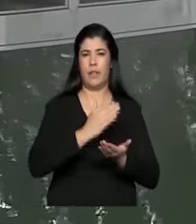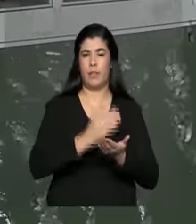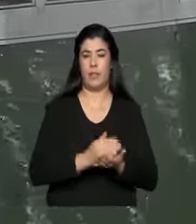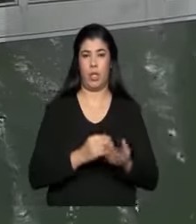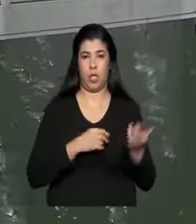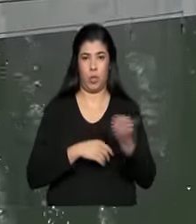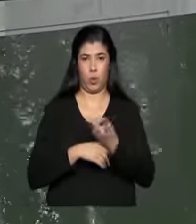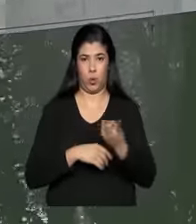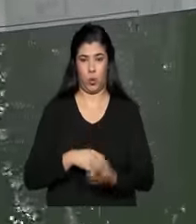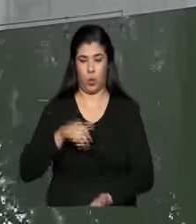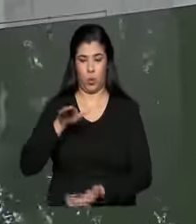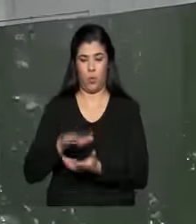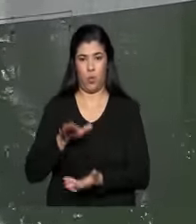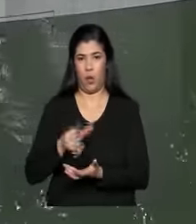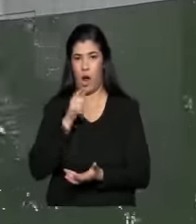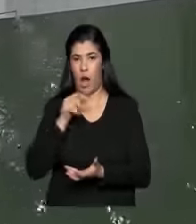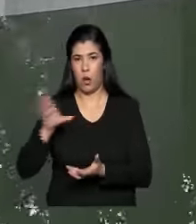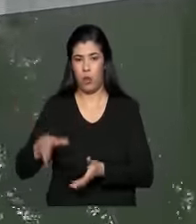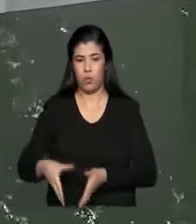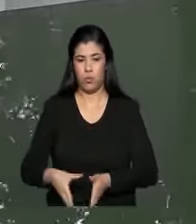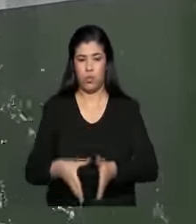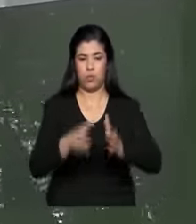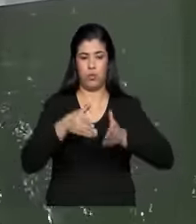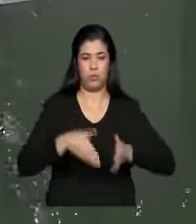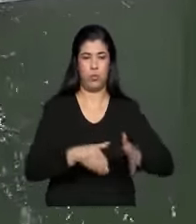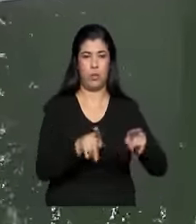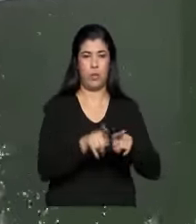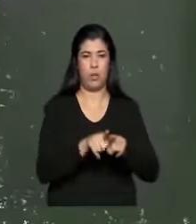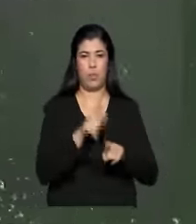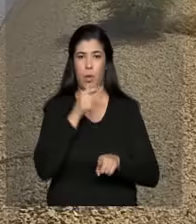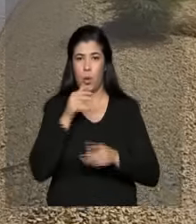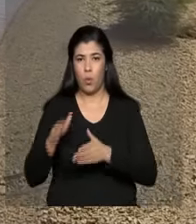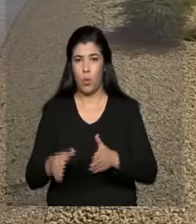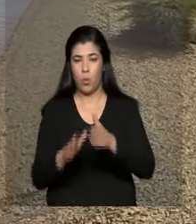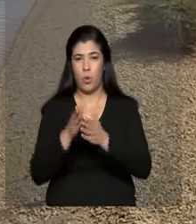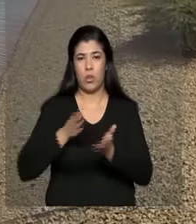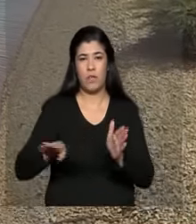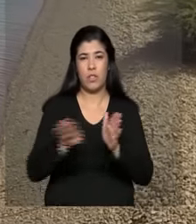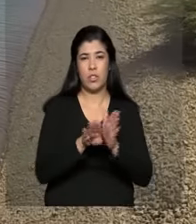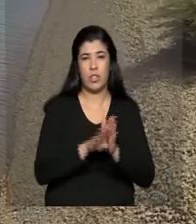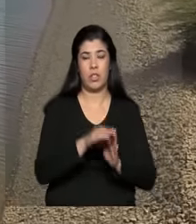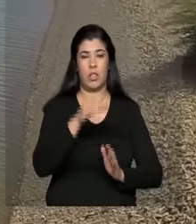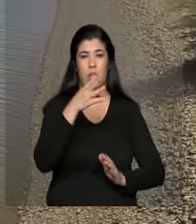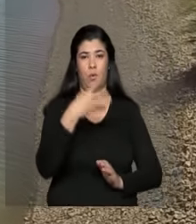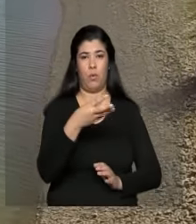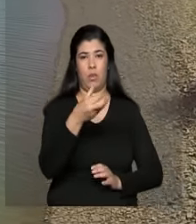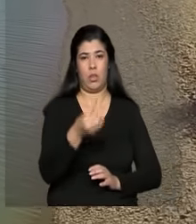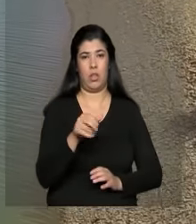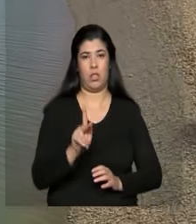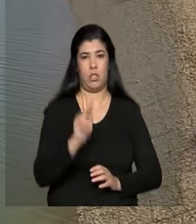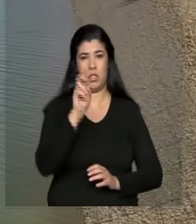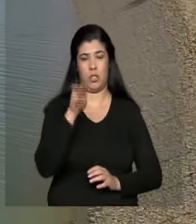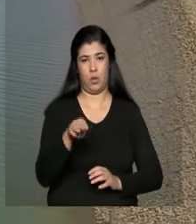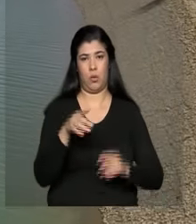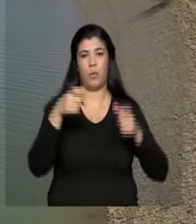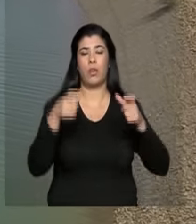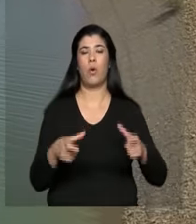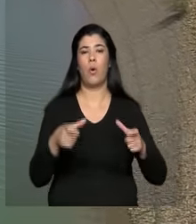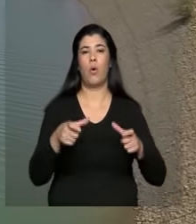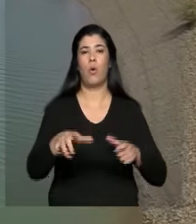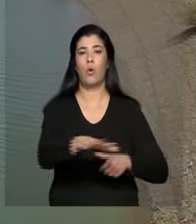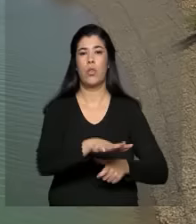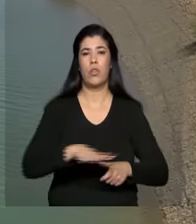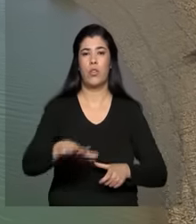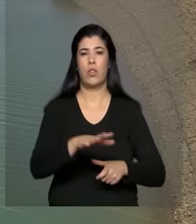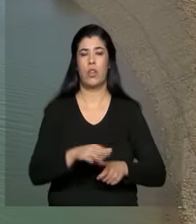bombas em pleno funcionamento, a água do São Francisco vai percorrer 46 quilômetros até a barragem de Terra